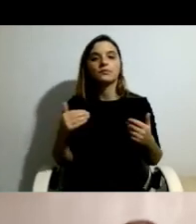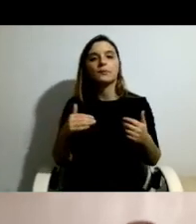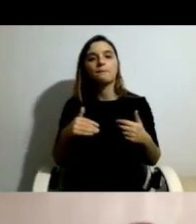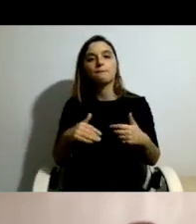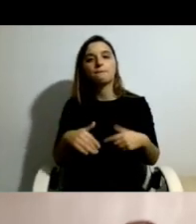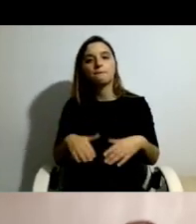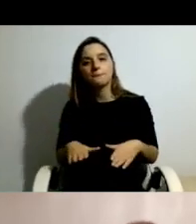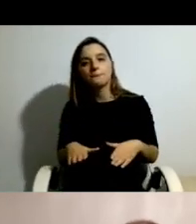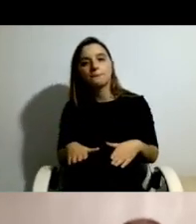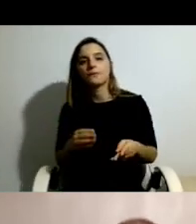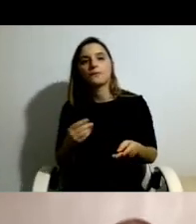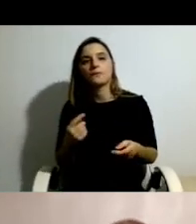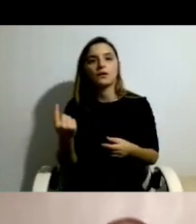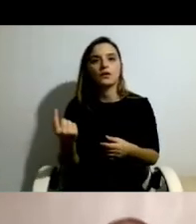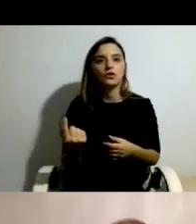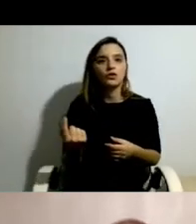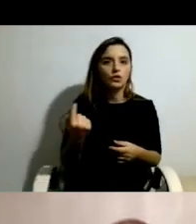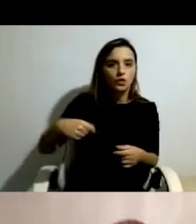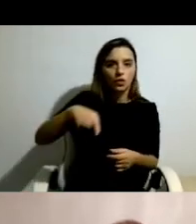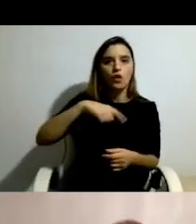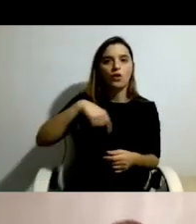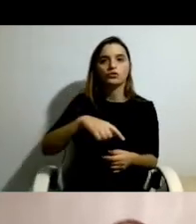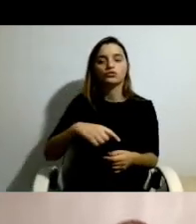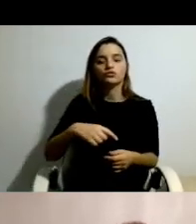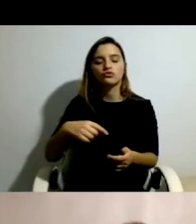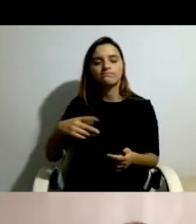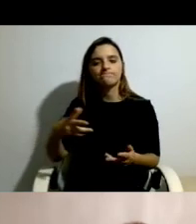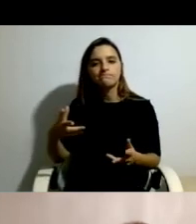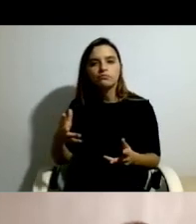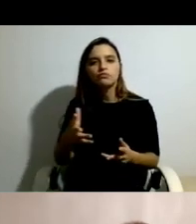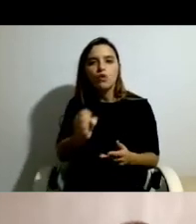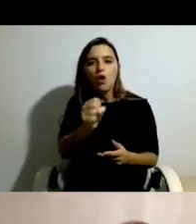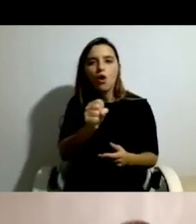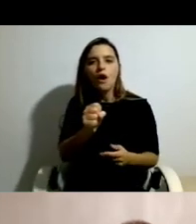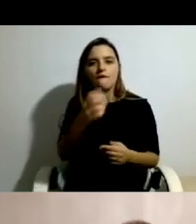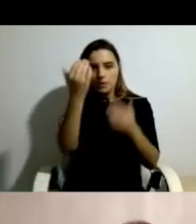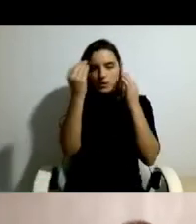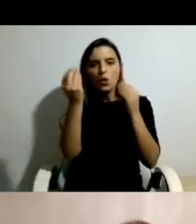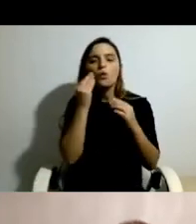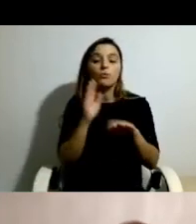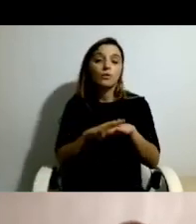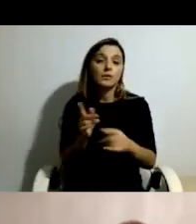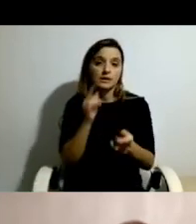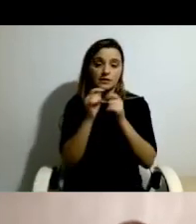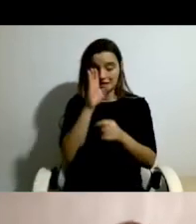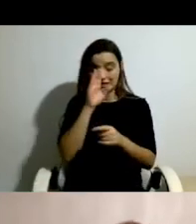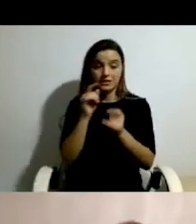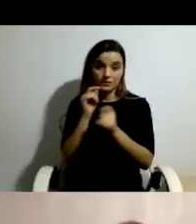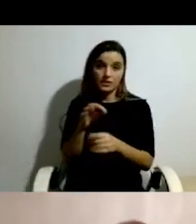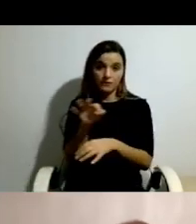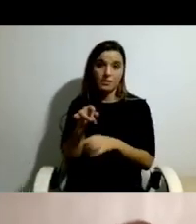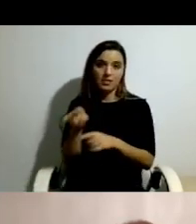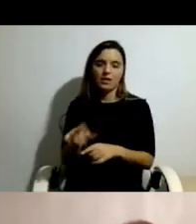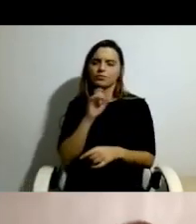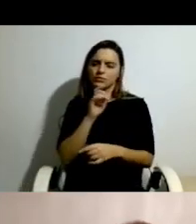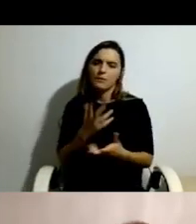nós conseguimos chegar aqui através das entrevistas. Imagino que se tivéssemos entrevistado as próprias famílias, estes impactos seriam com